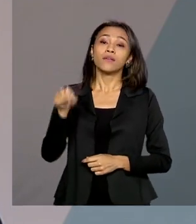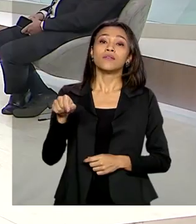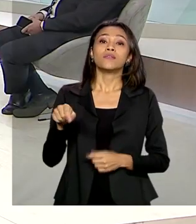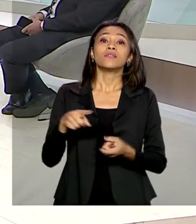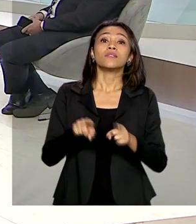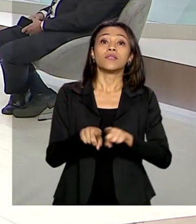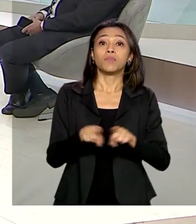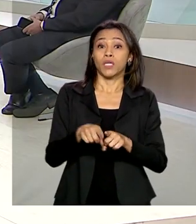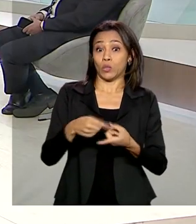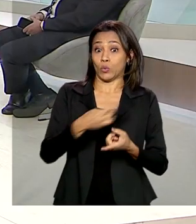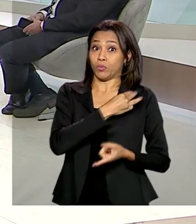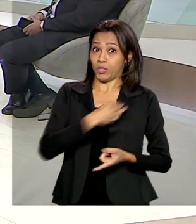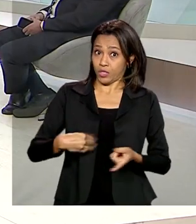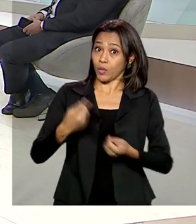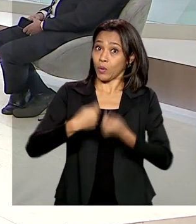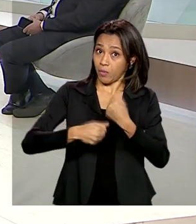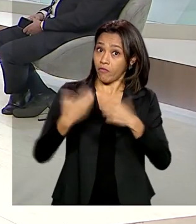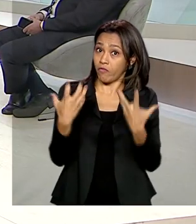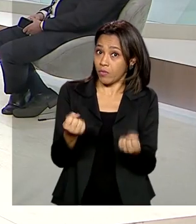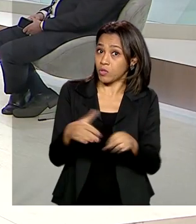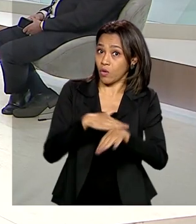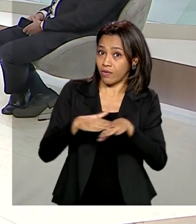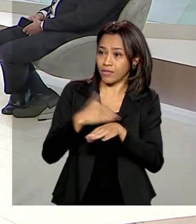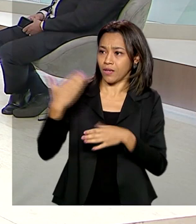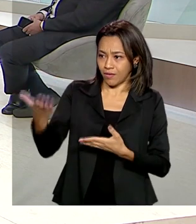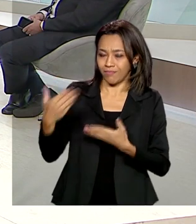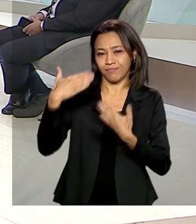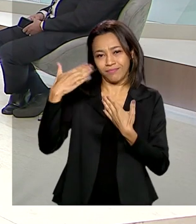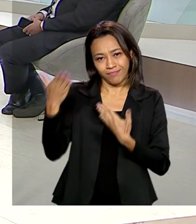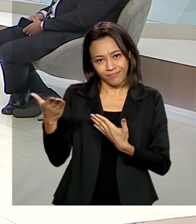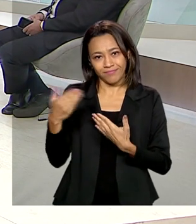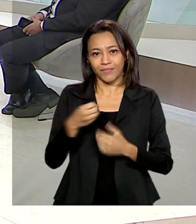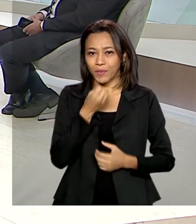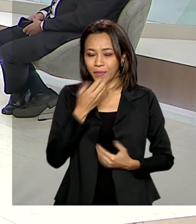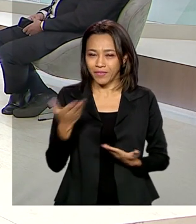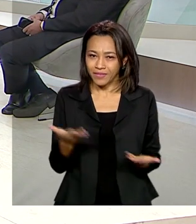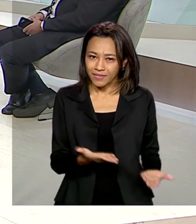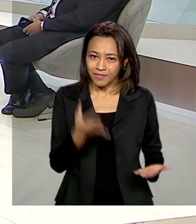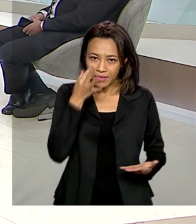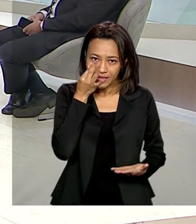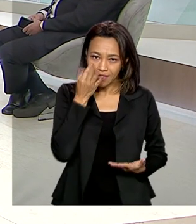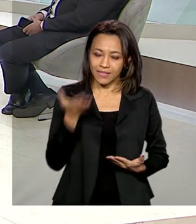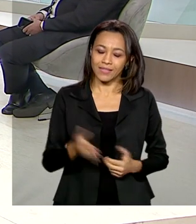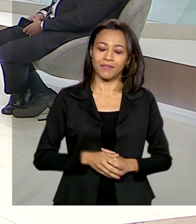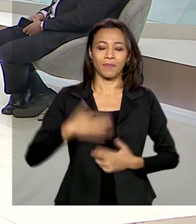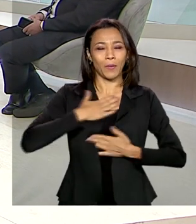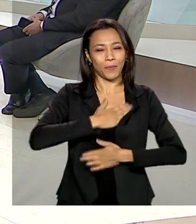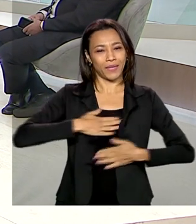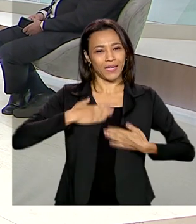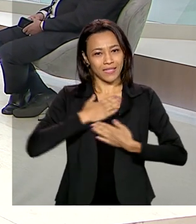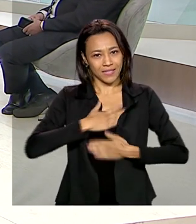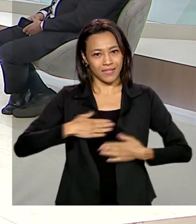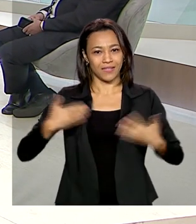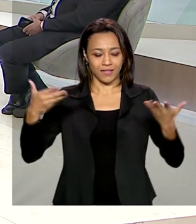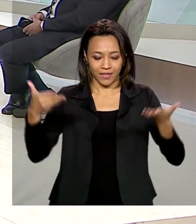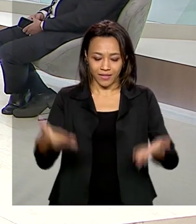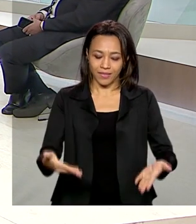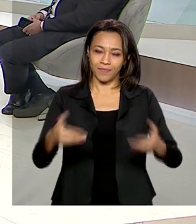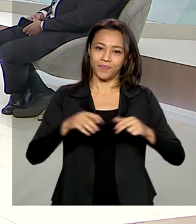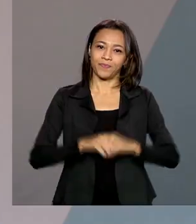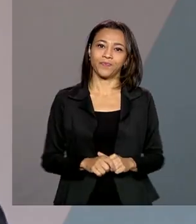Guedes. Muito obrigado pela presença, doutor Guilherme Afif. Tudo bem? É um prazer estar aqui com vocês.